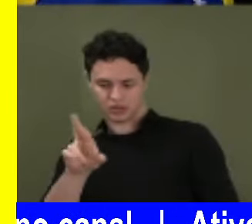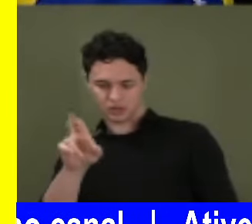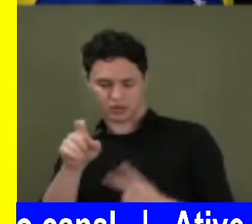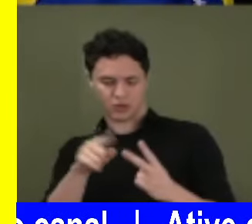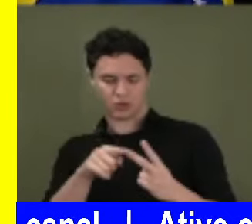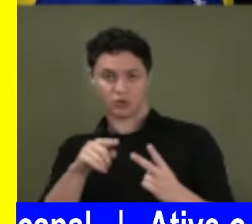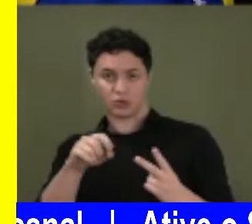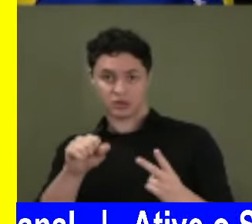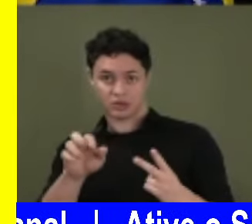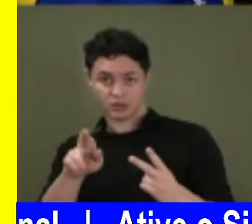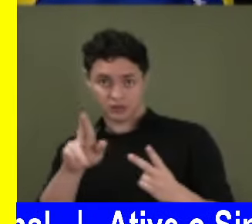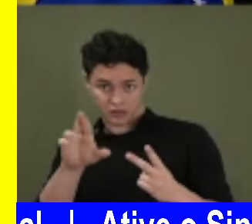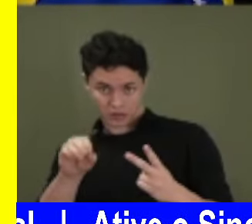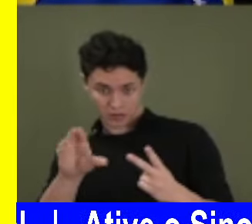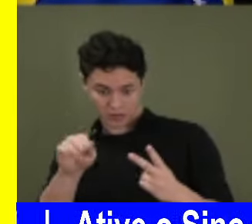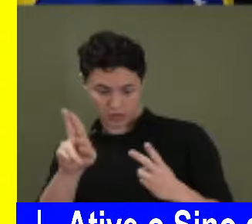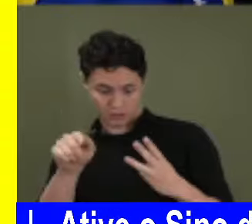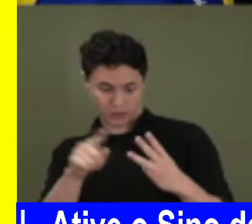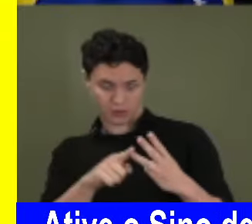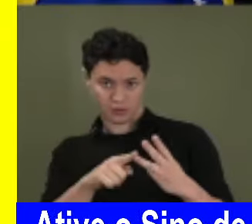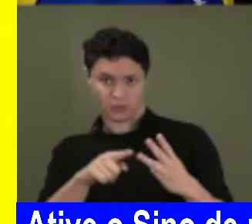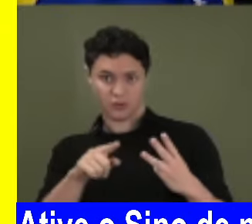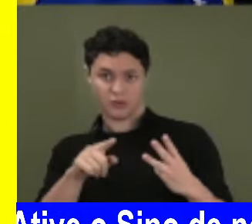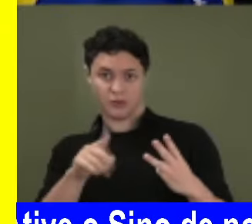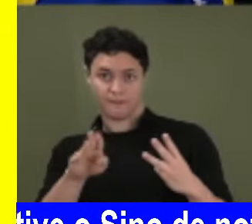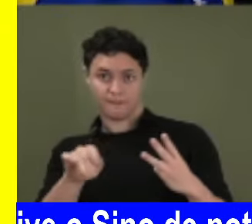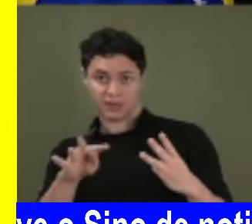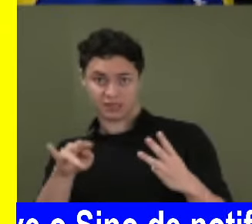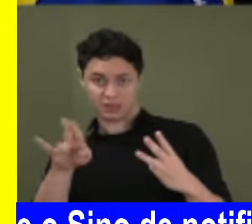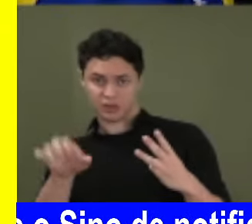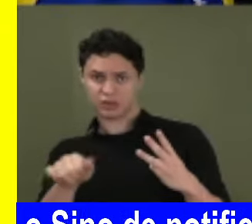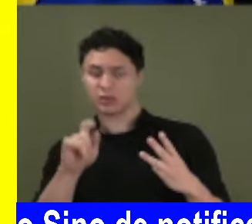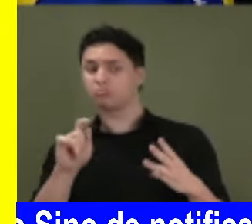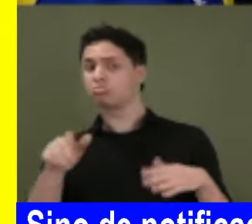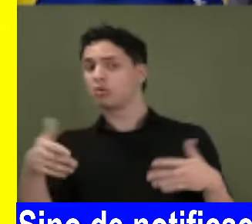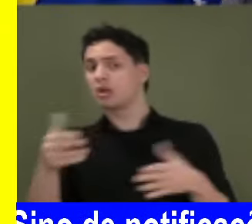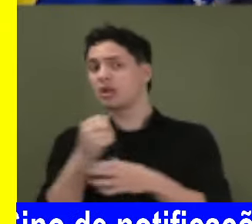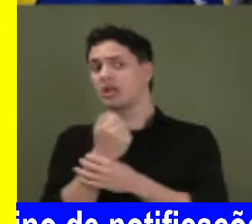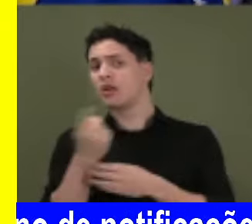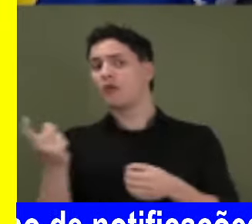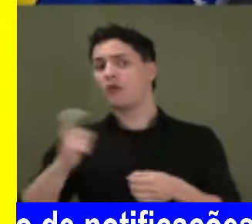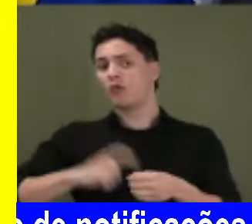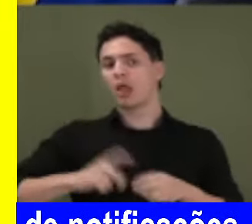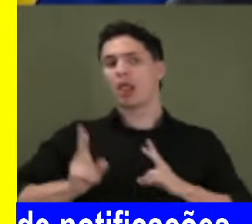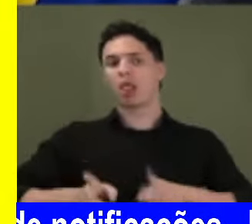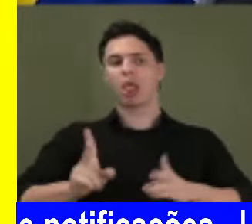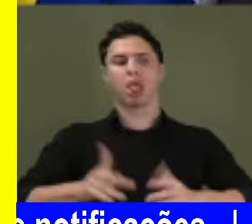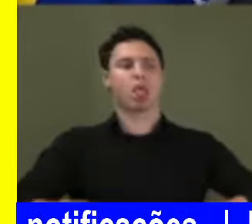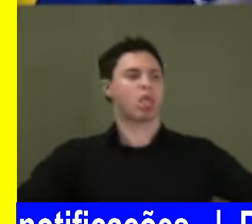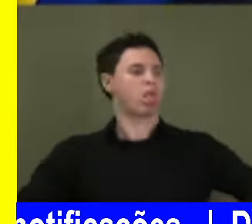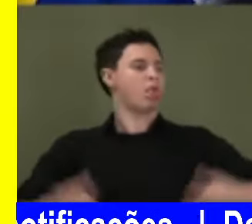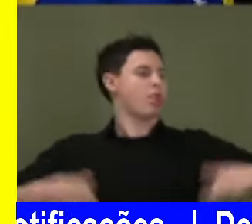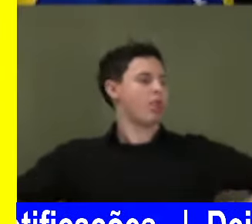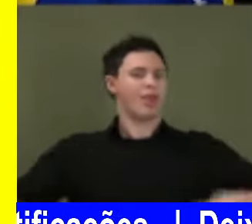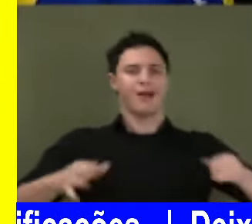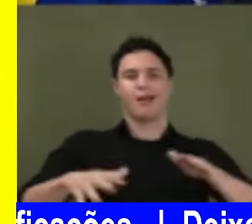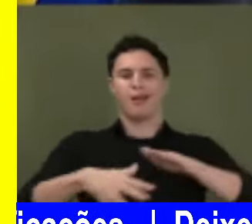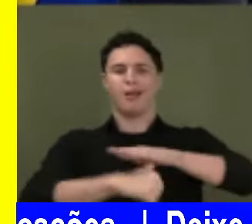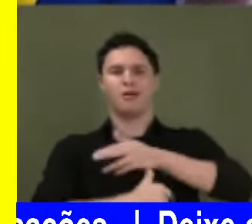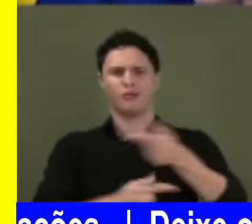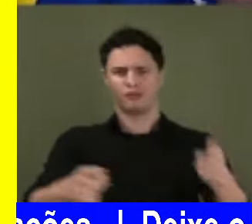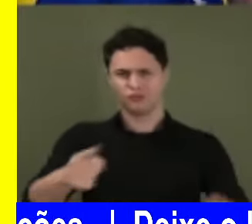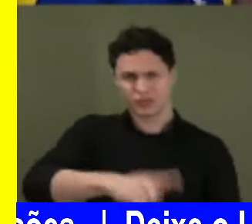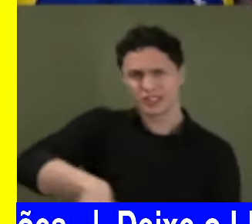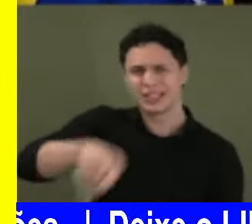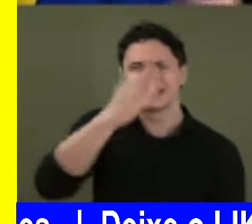Cabral, perdoar os irmãos Batista? Que garantia que essa turma não vai voltar e vai continuar fazendo o que sempre fez aqui? Que todo mundo sabe